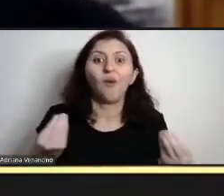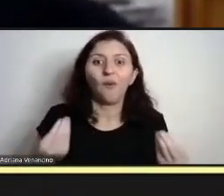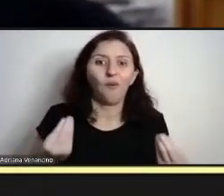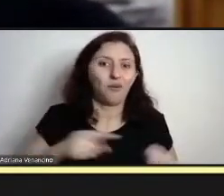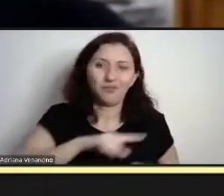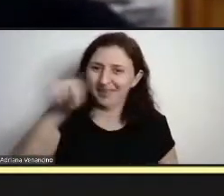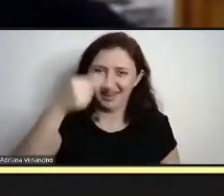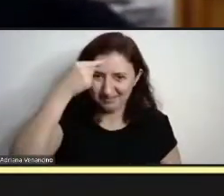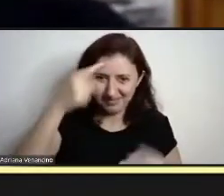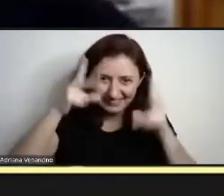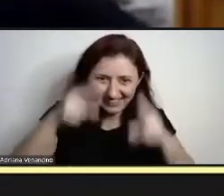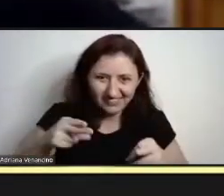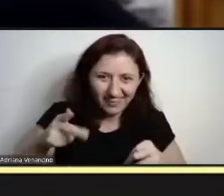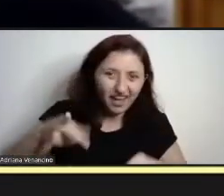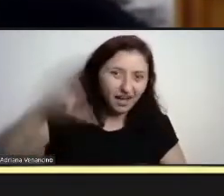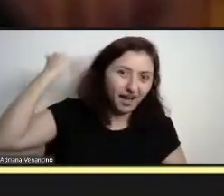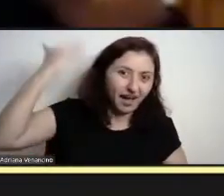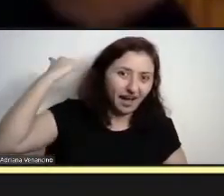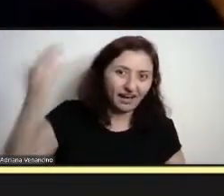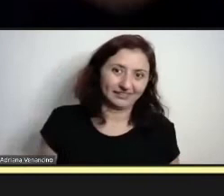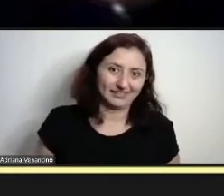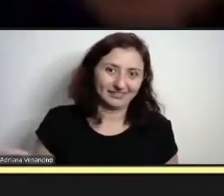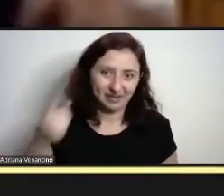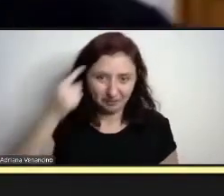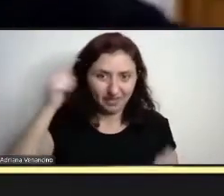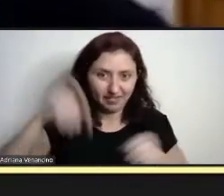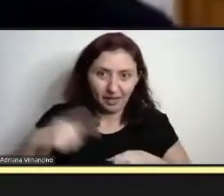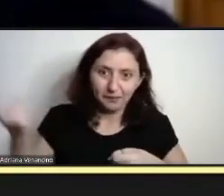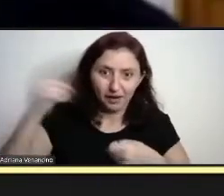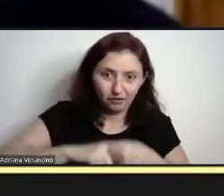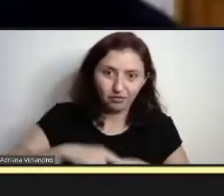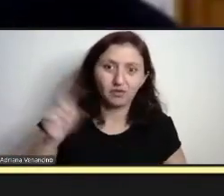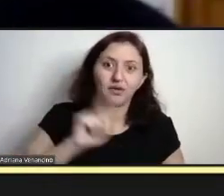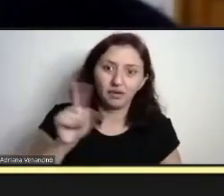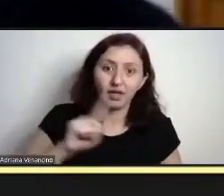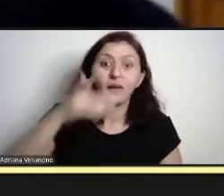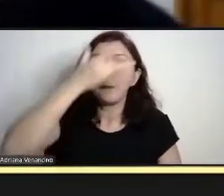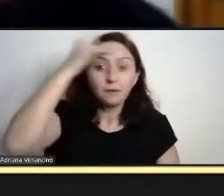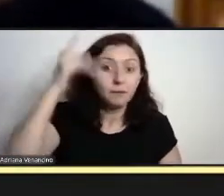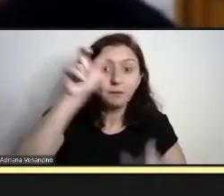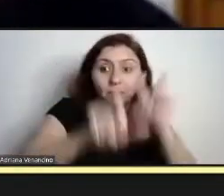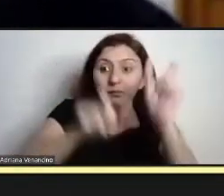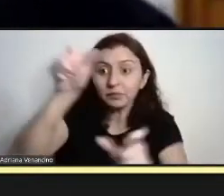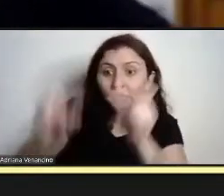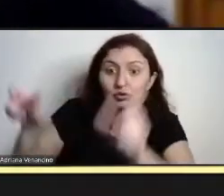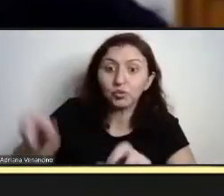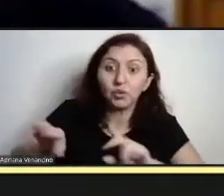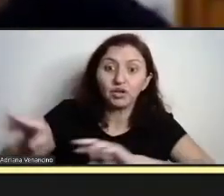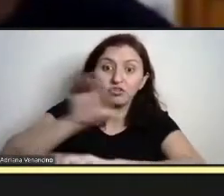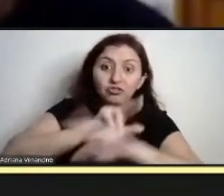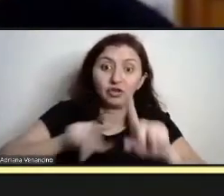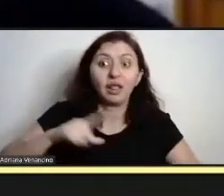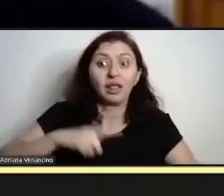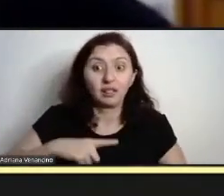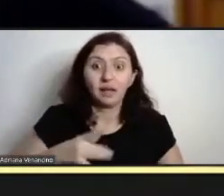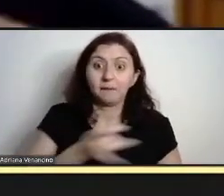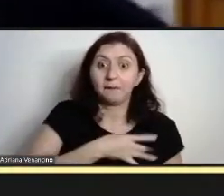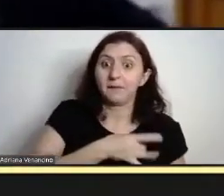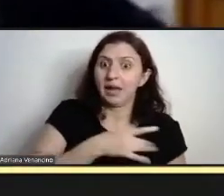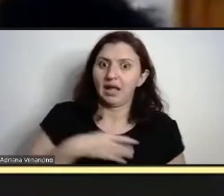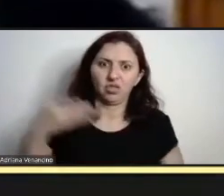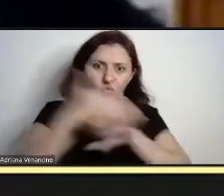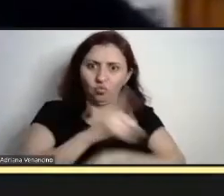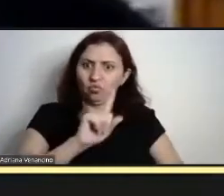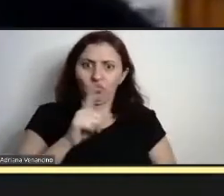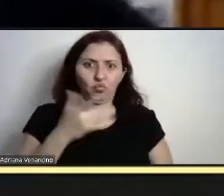mesmo ritmo de antes. Porque não vai voltar, porque as pessoas têm ritmos diferentes, as pessoas têm segurança, têm medo, têm